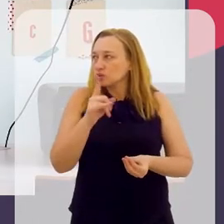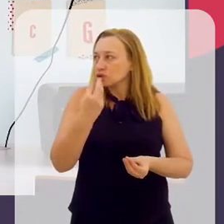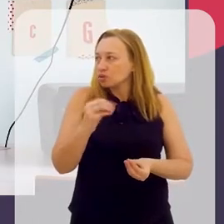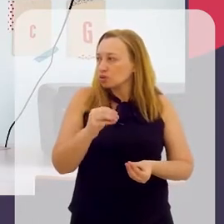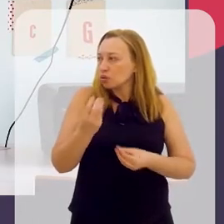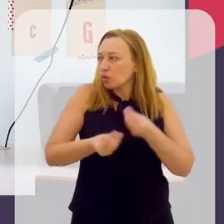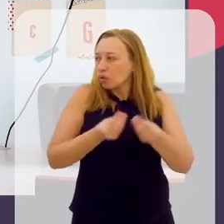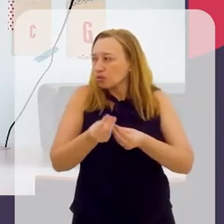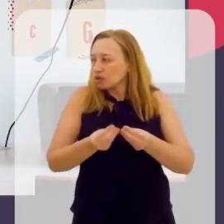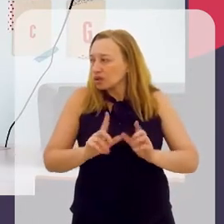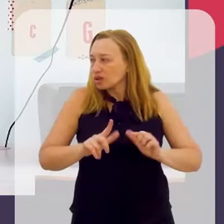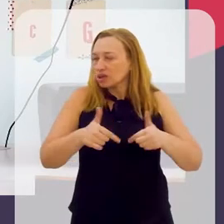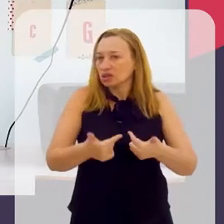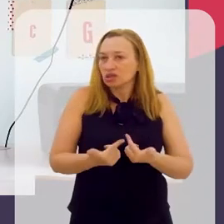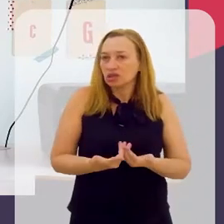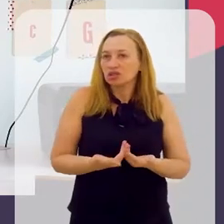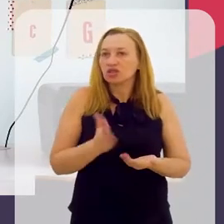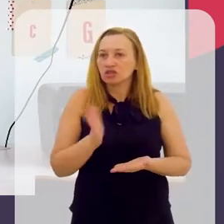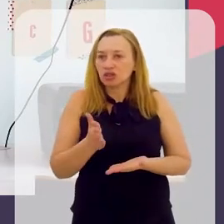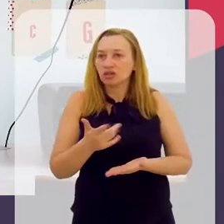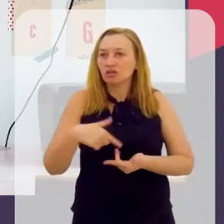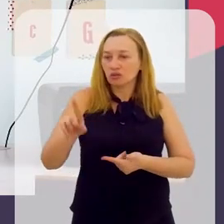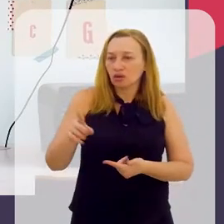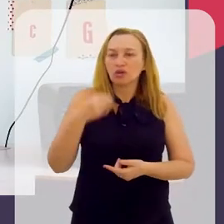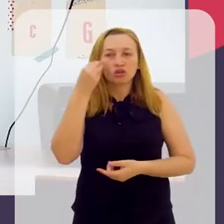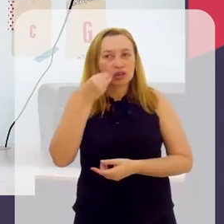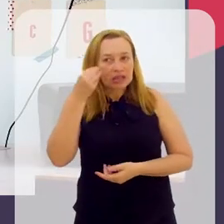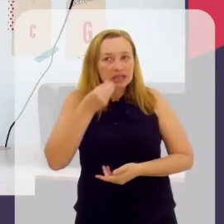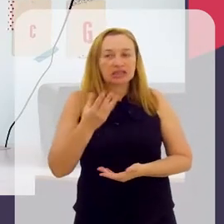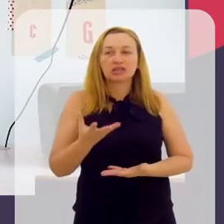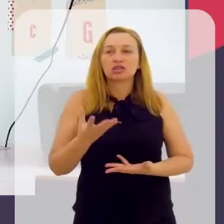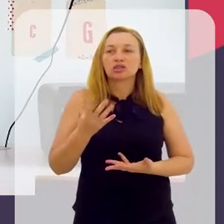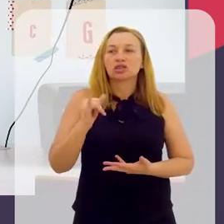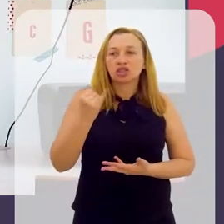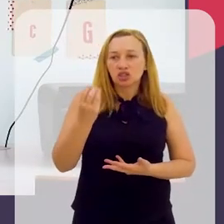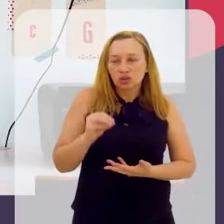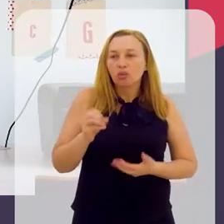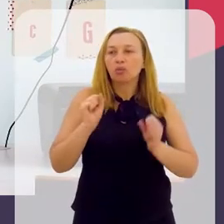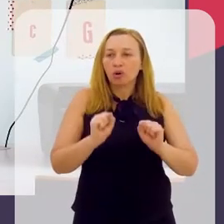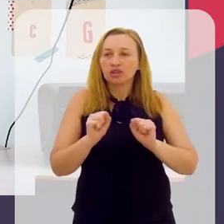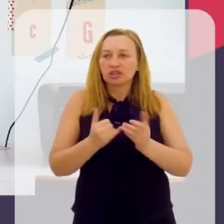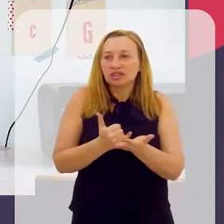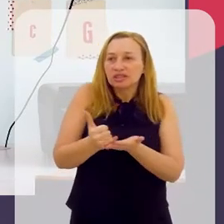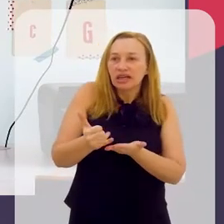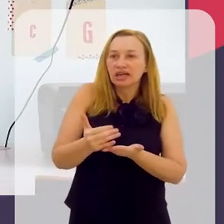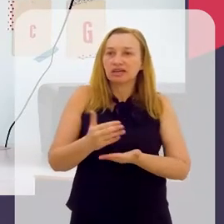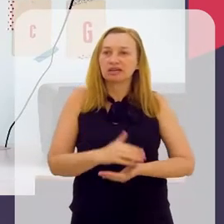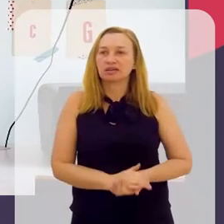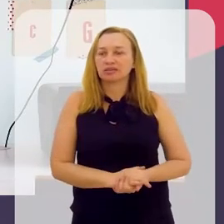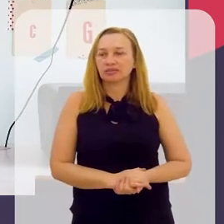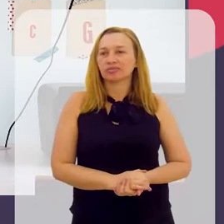caso do Igor, como está sendo, no caso do Hugo, já foi uma experiência. O Igor pode começar?